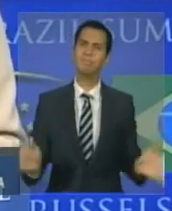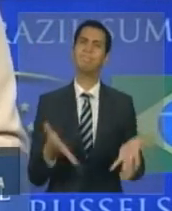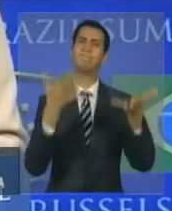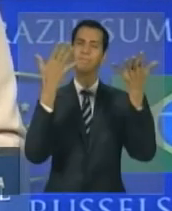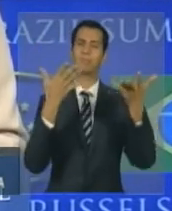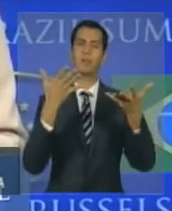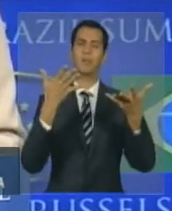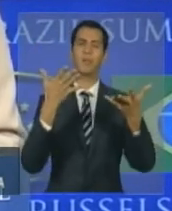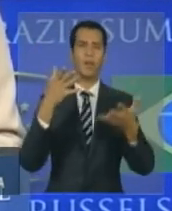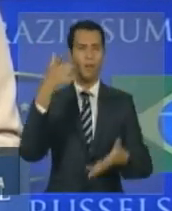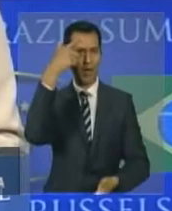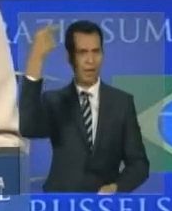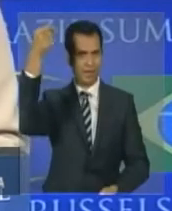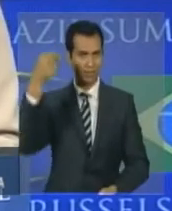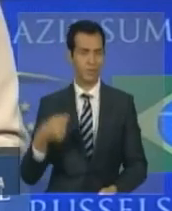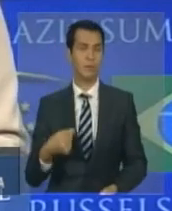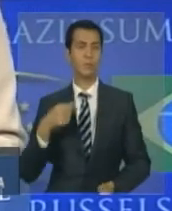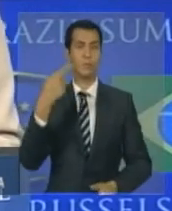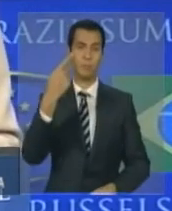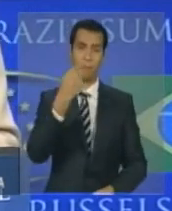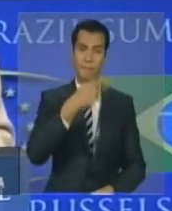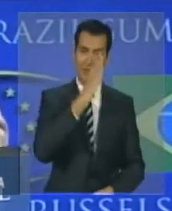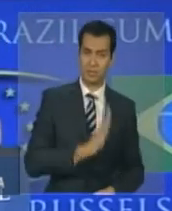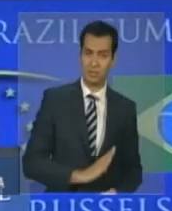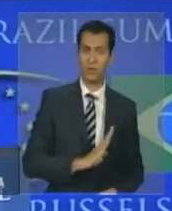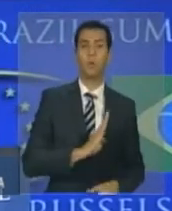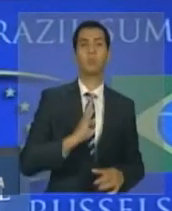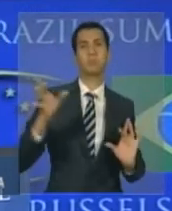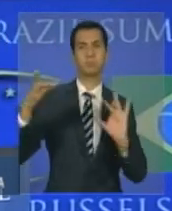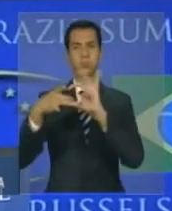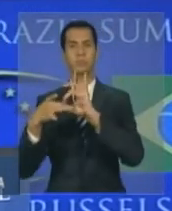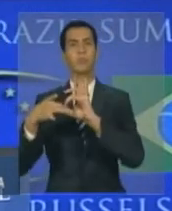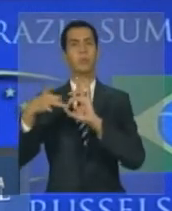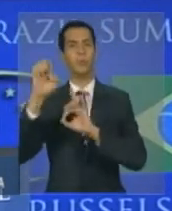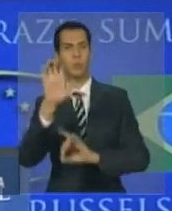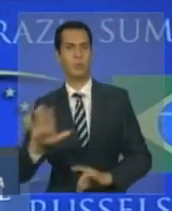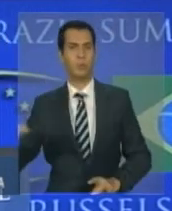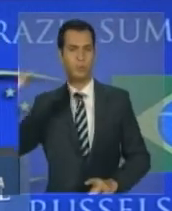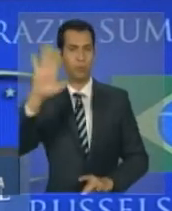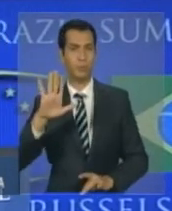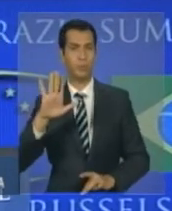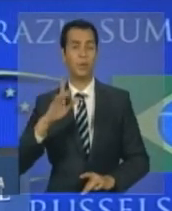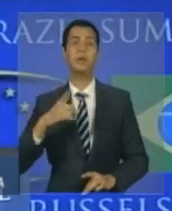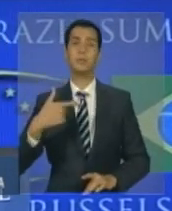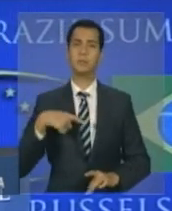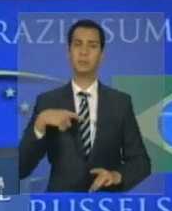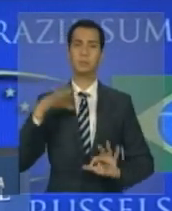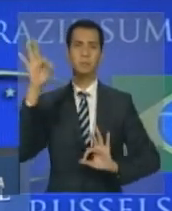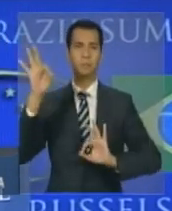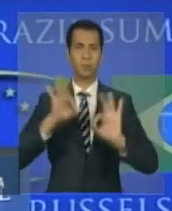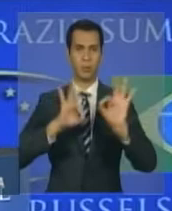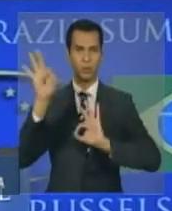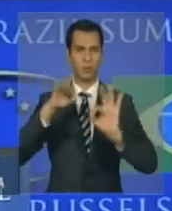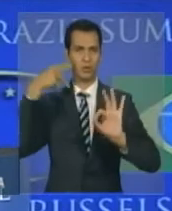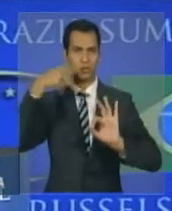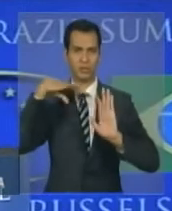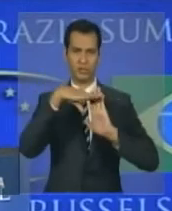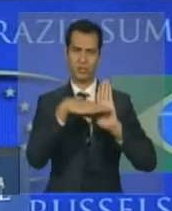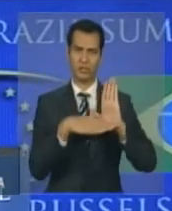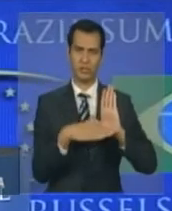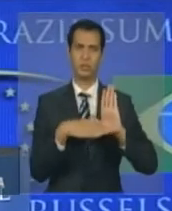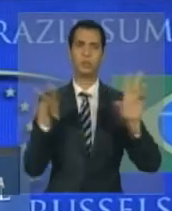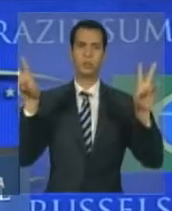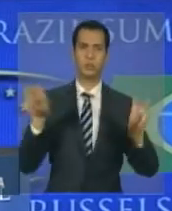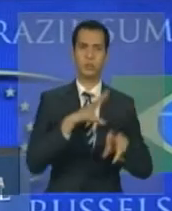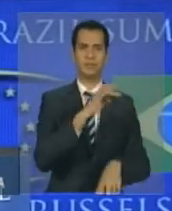Brasil e a União Europeia. No nosso programa Ciências Sem Fronteiras, as parcerias bilaterais com os